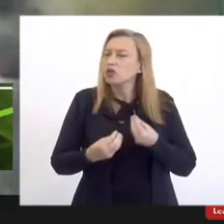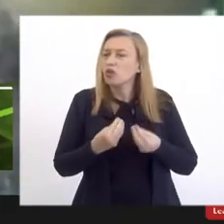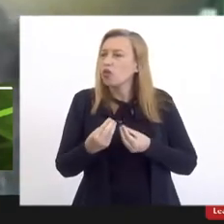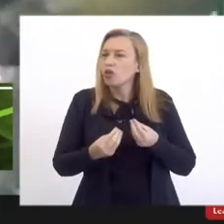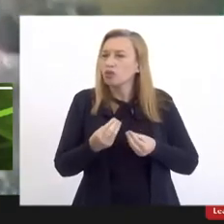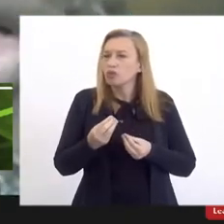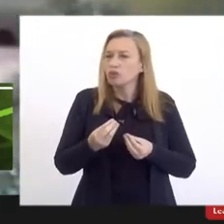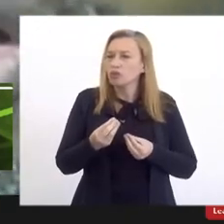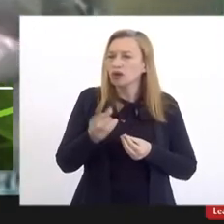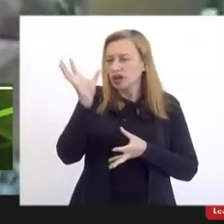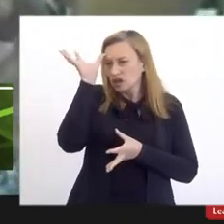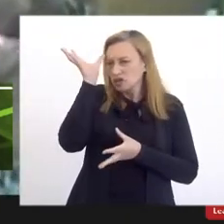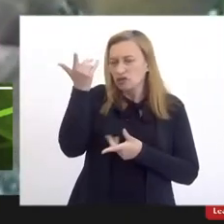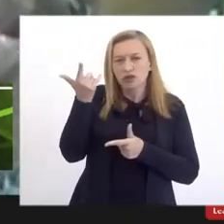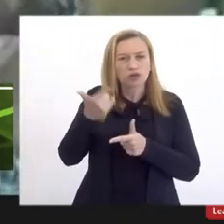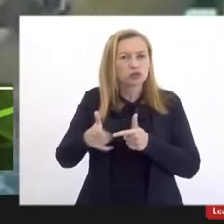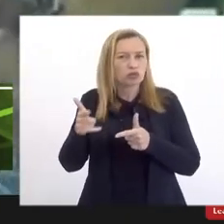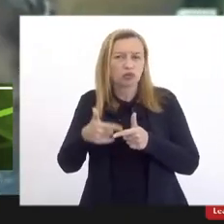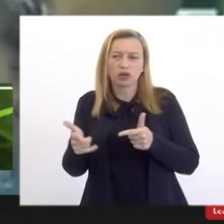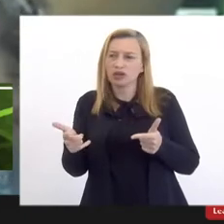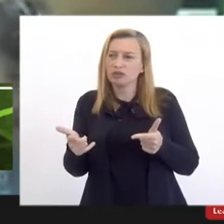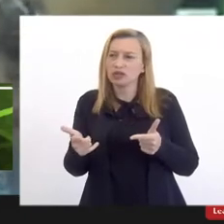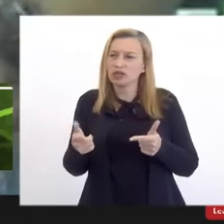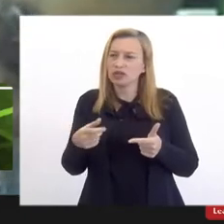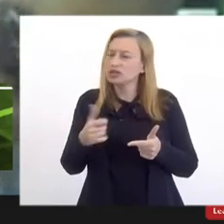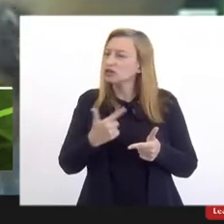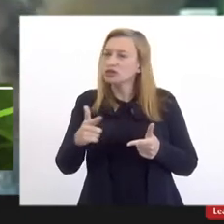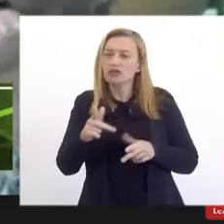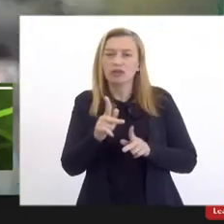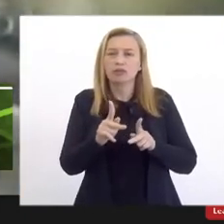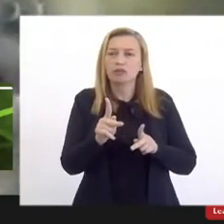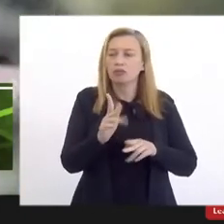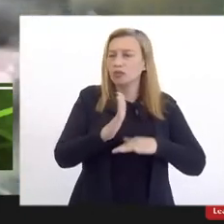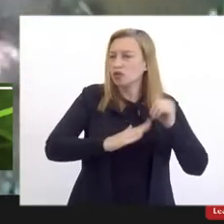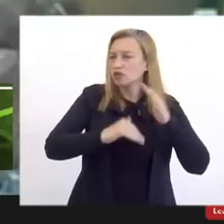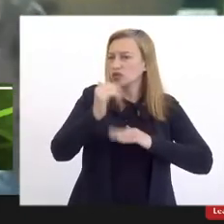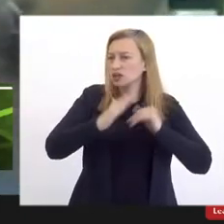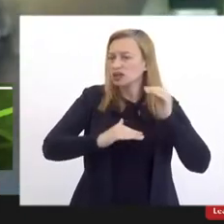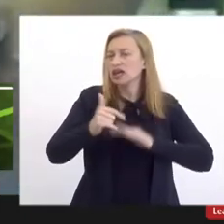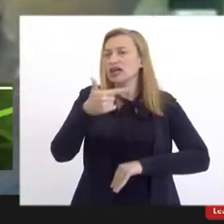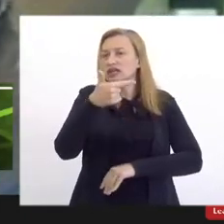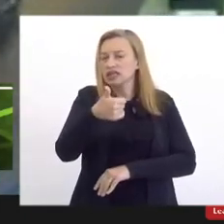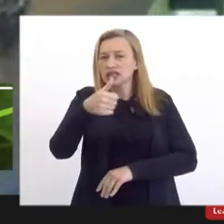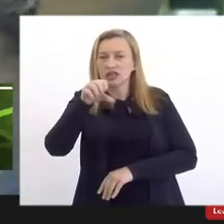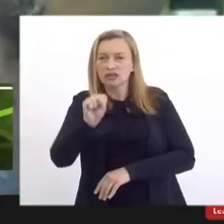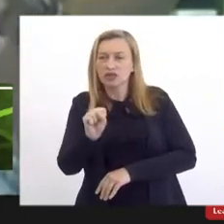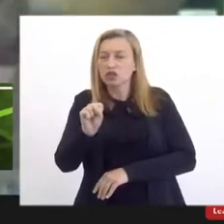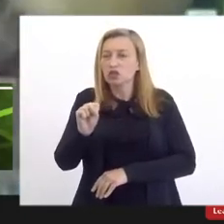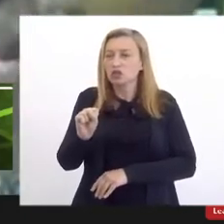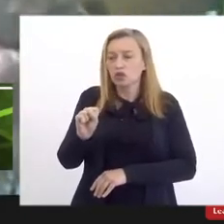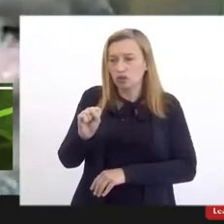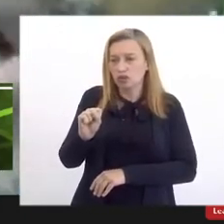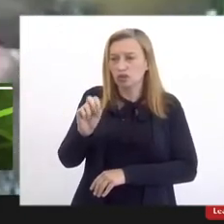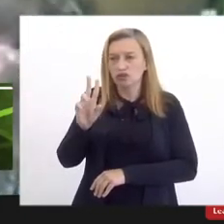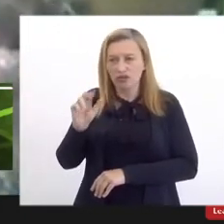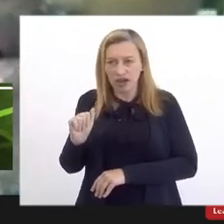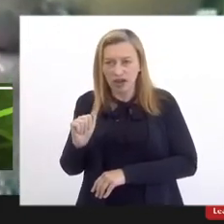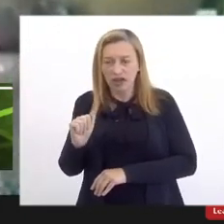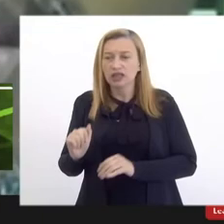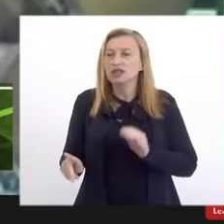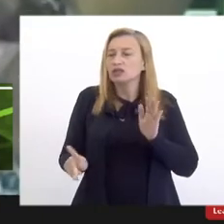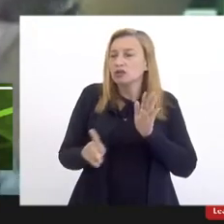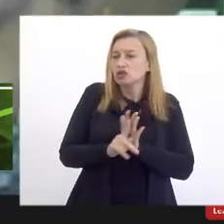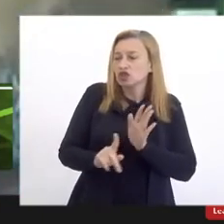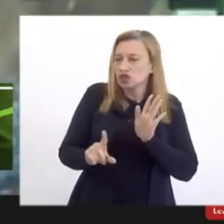resolver o problema de falta de docentes da UES. As 128 vagas previstas nesse projeto de